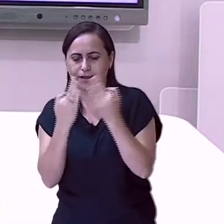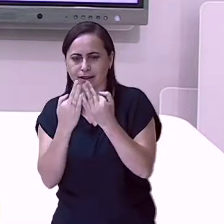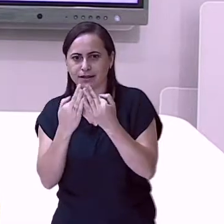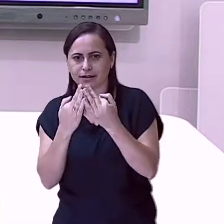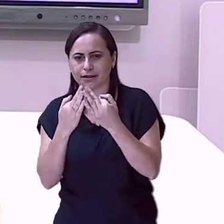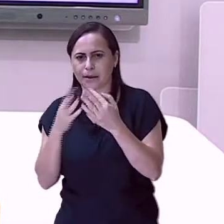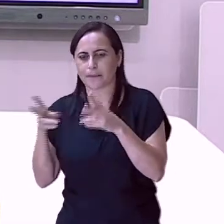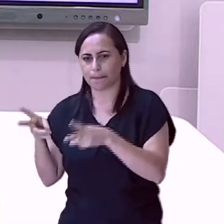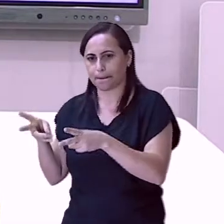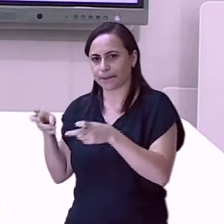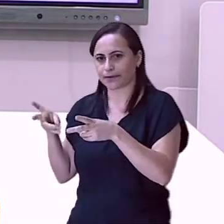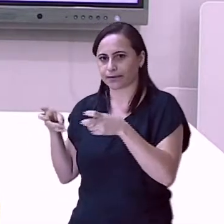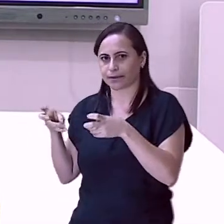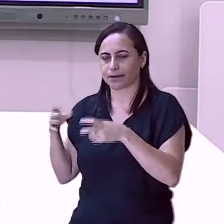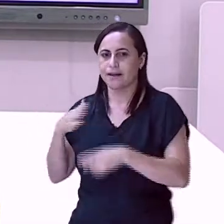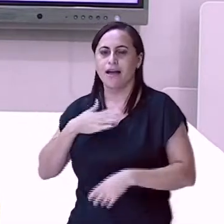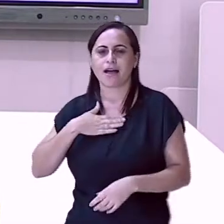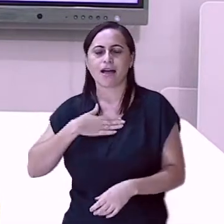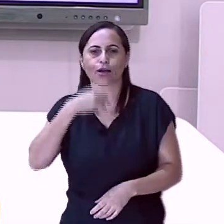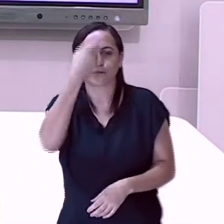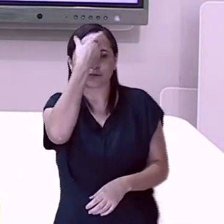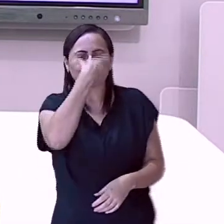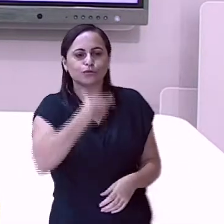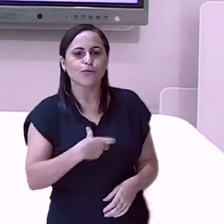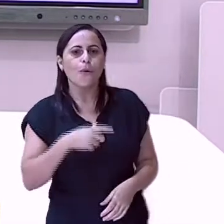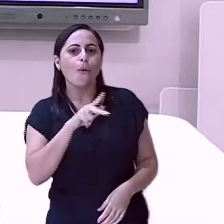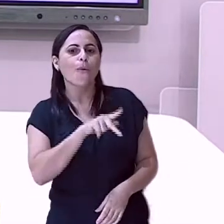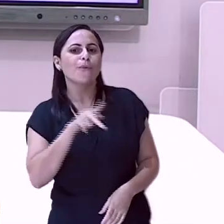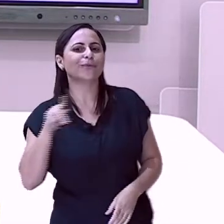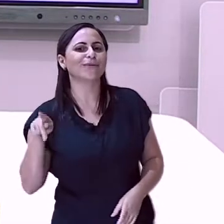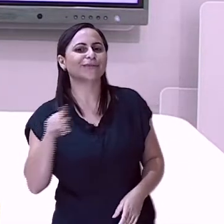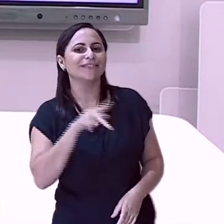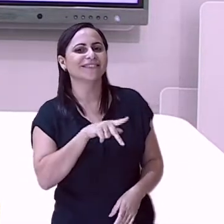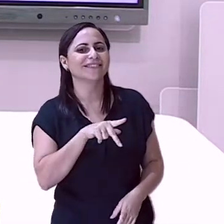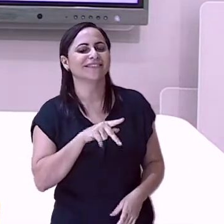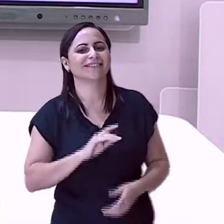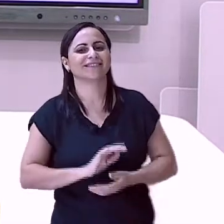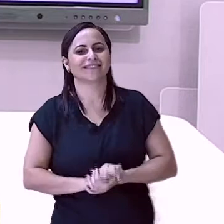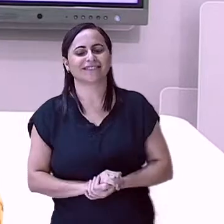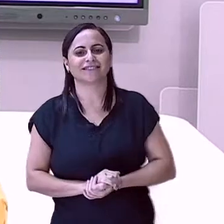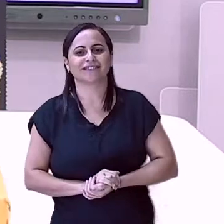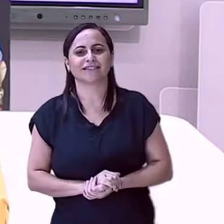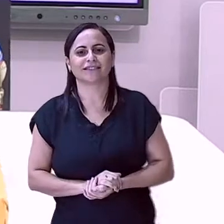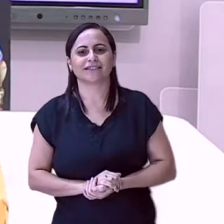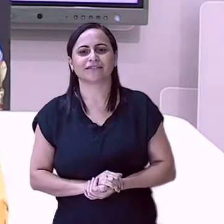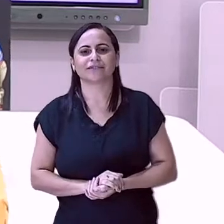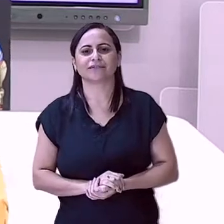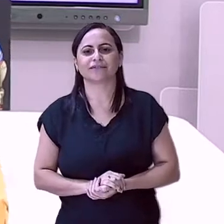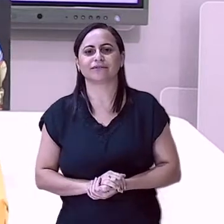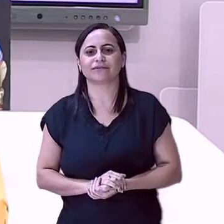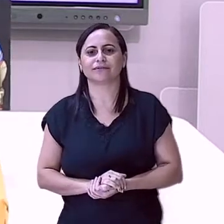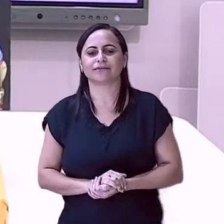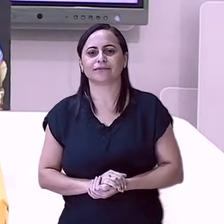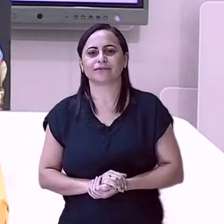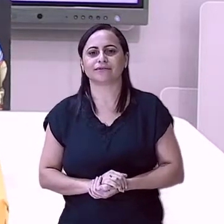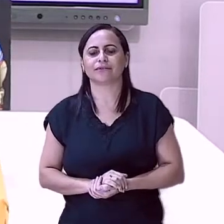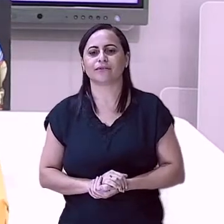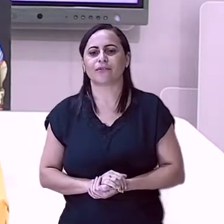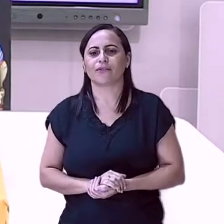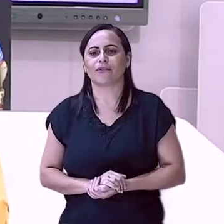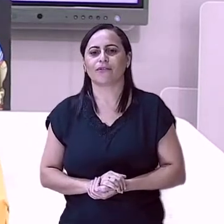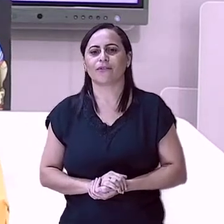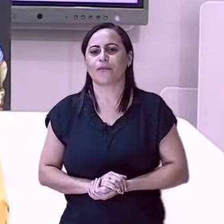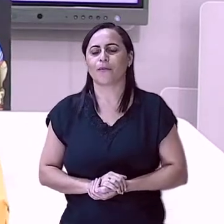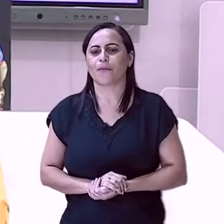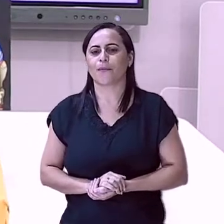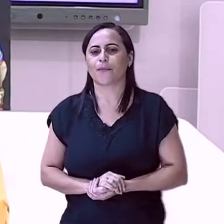eu sou professora. Olha que legal! Vou colocar a professora aqui, ó.